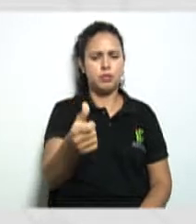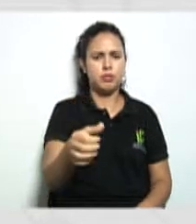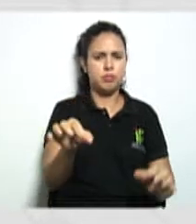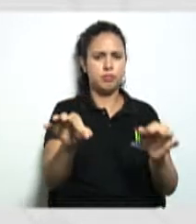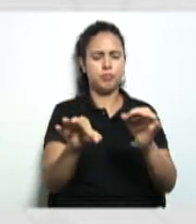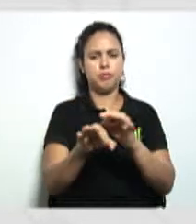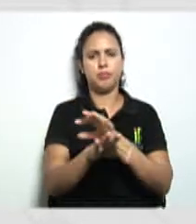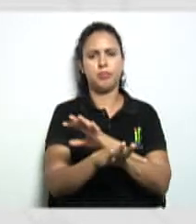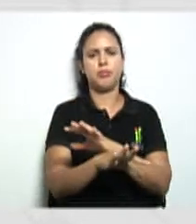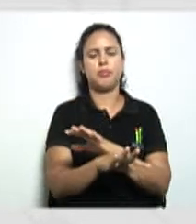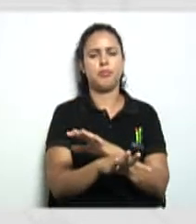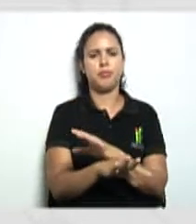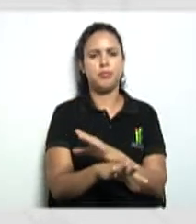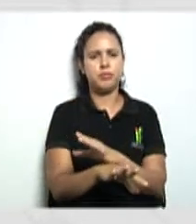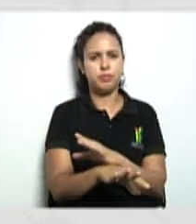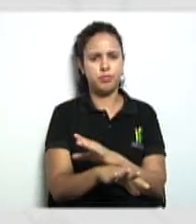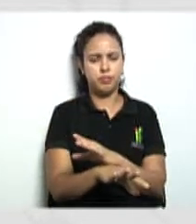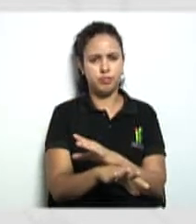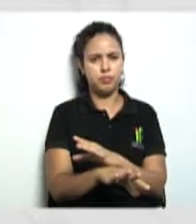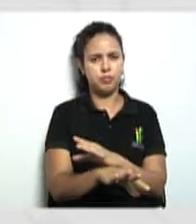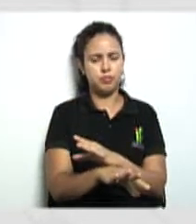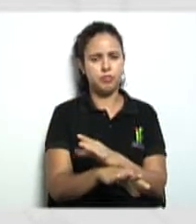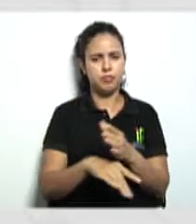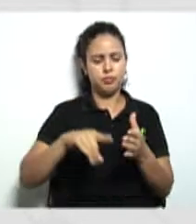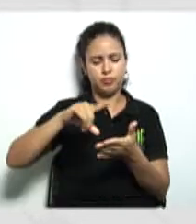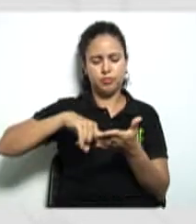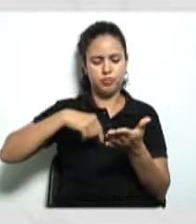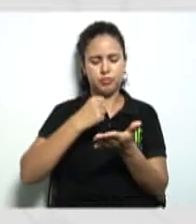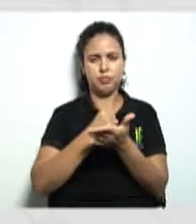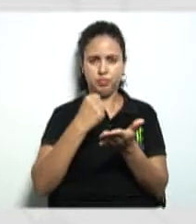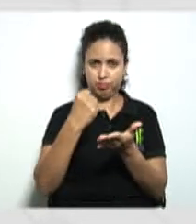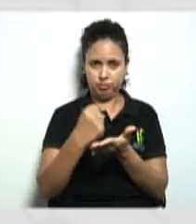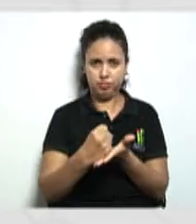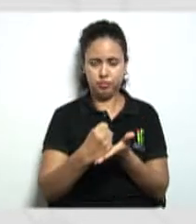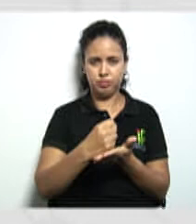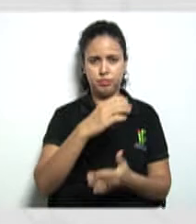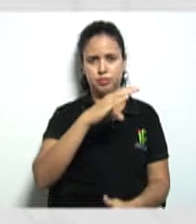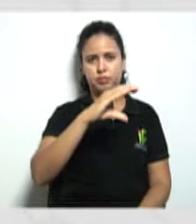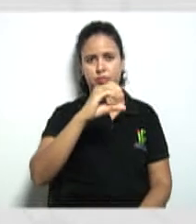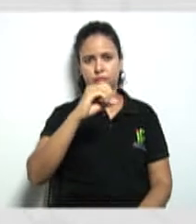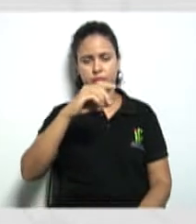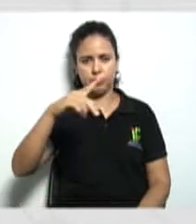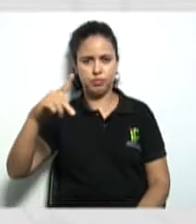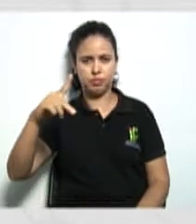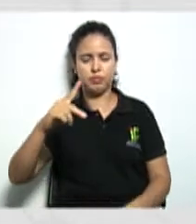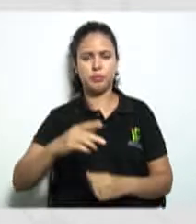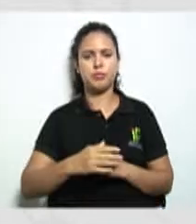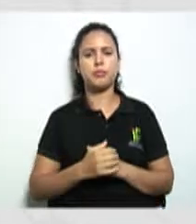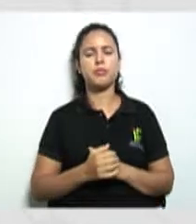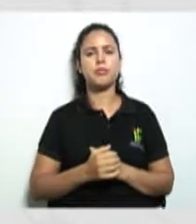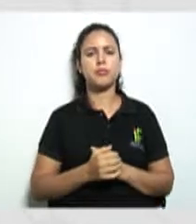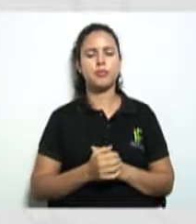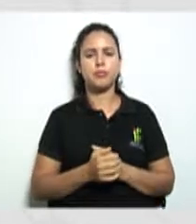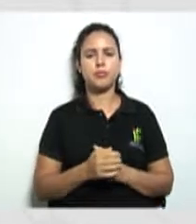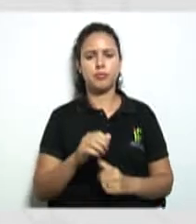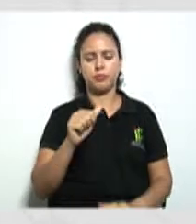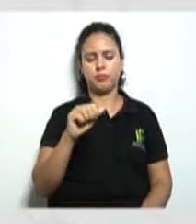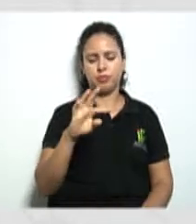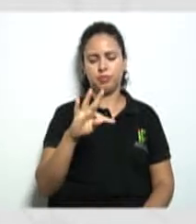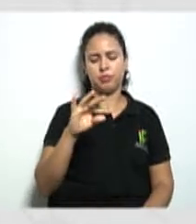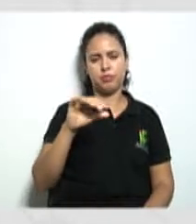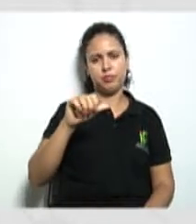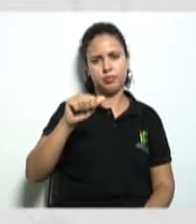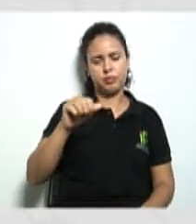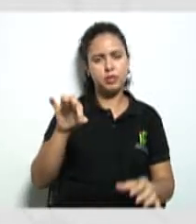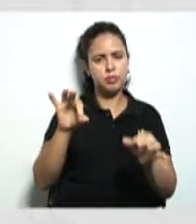a constituição dessa cooperativa a ata já está pronta